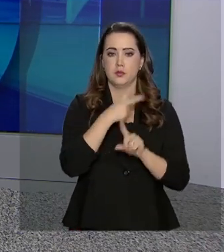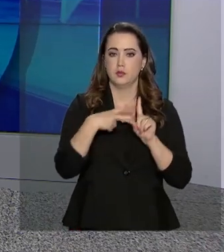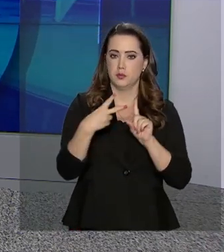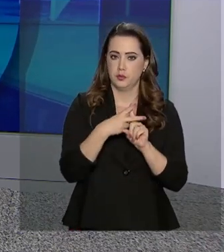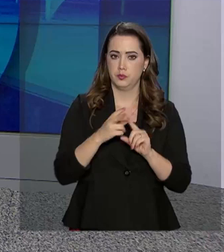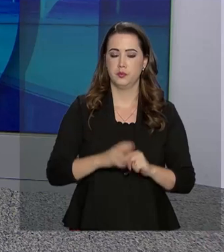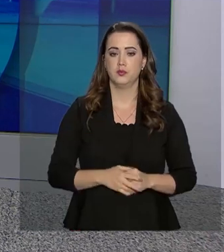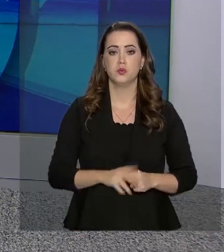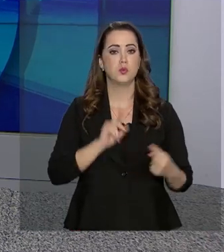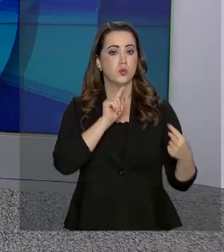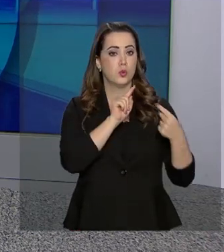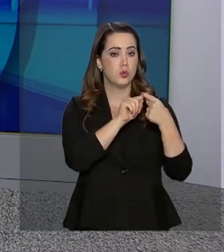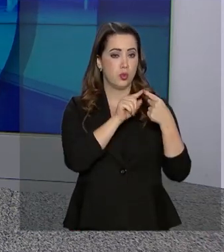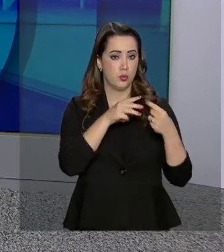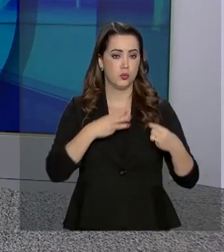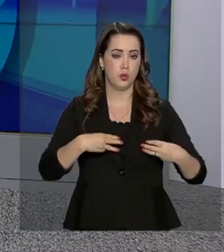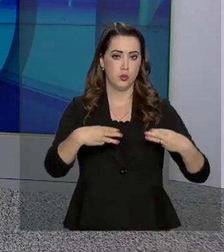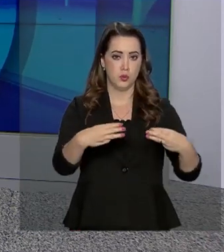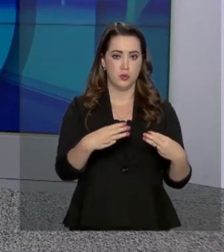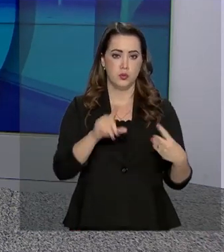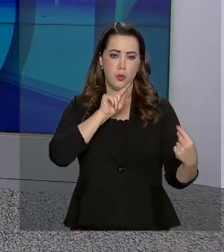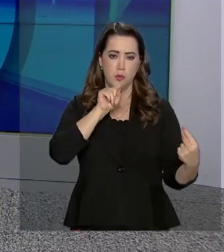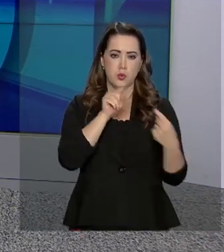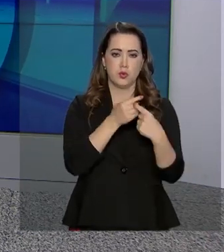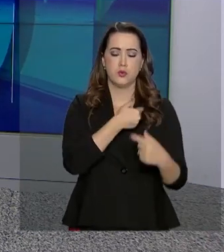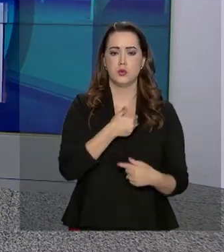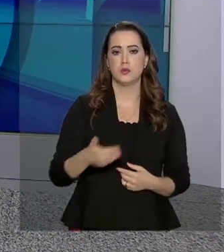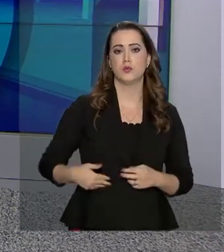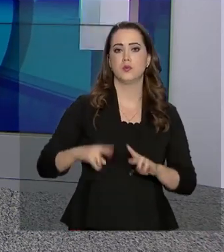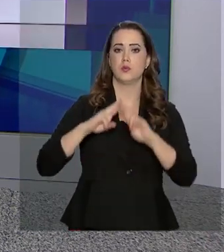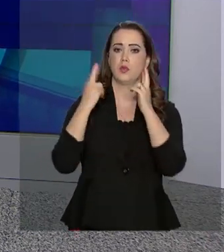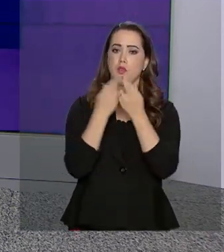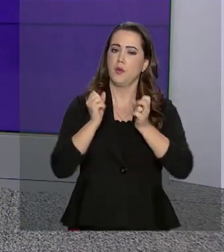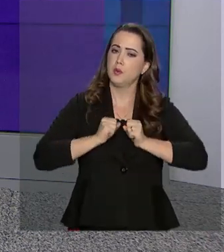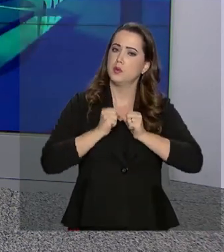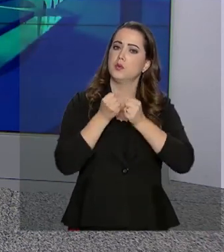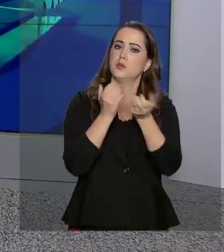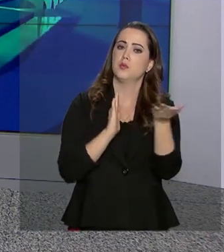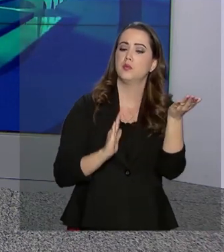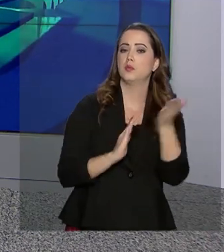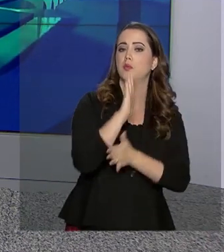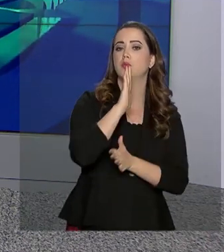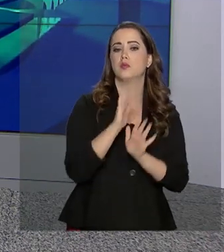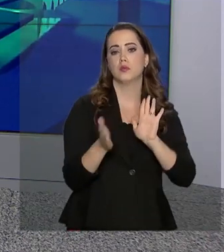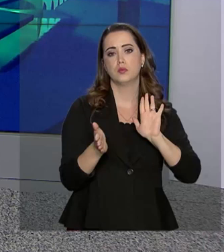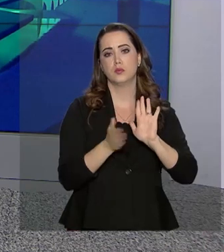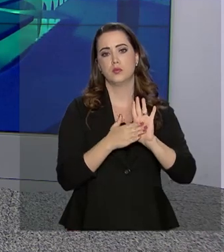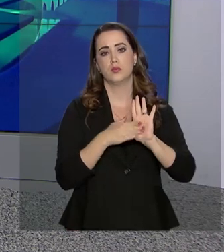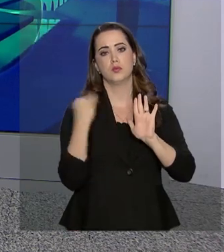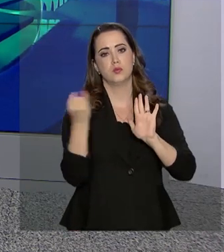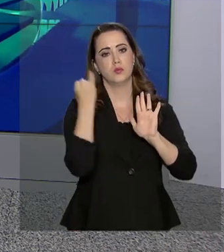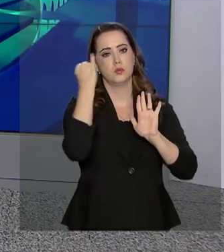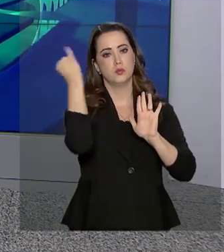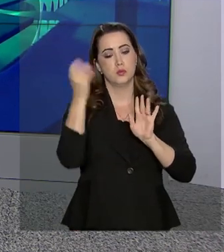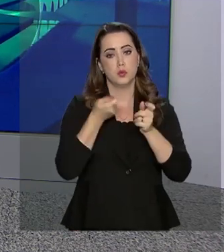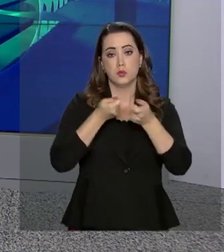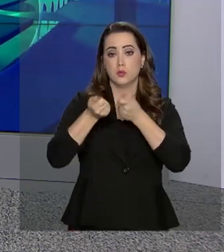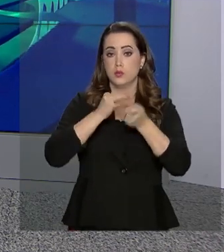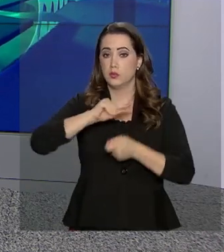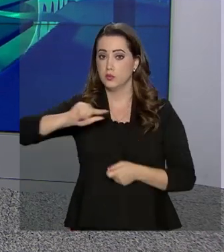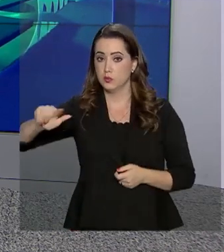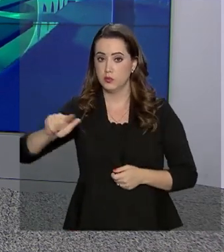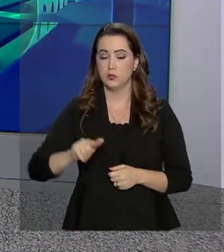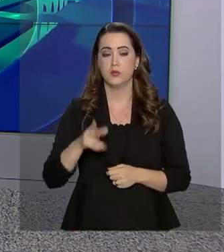reforma da Previdência. De acordo com o ministro, a meta do governo é reunir esforços para a aprovação das medidas importantes